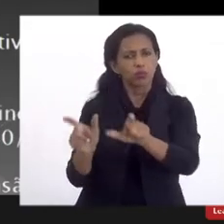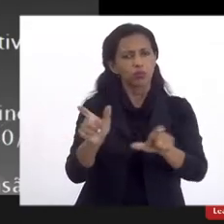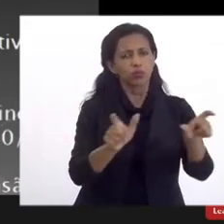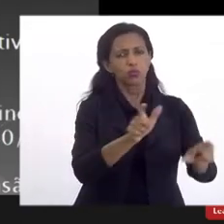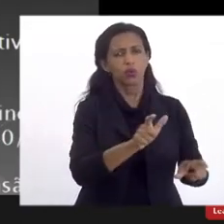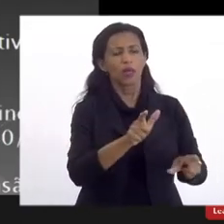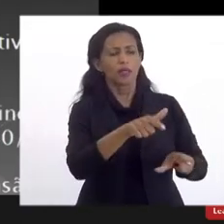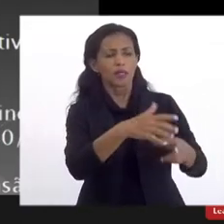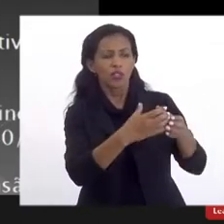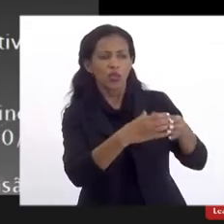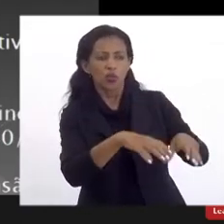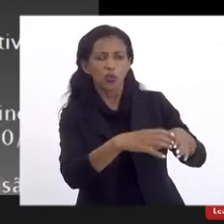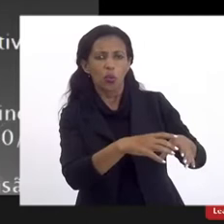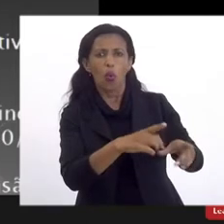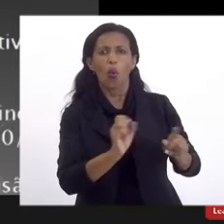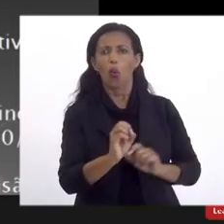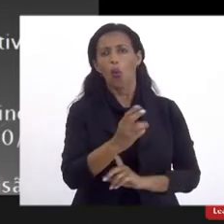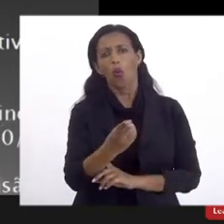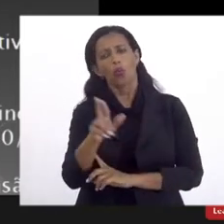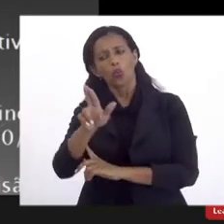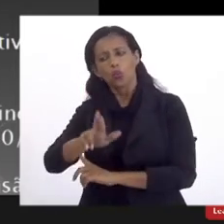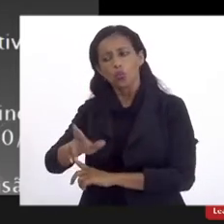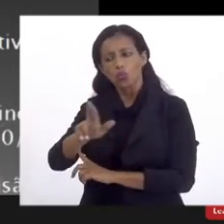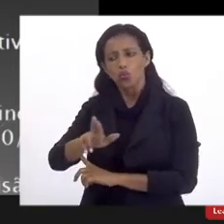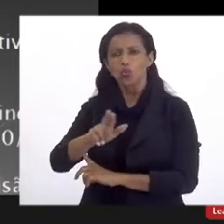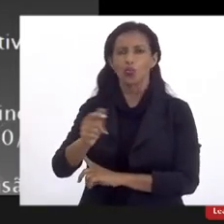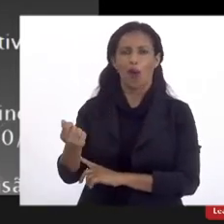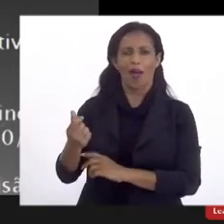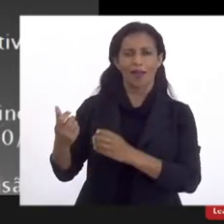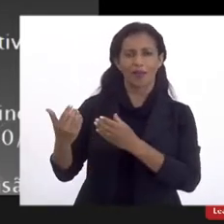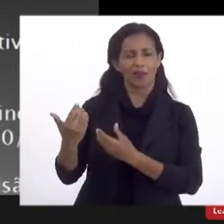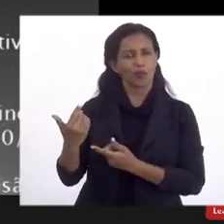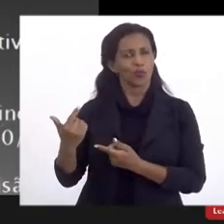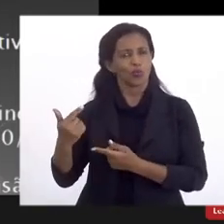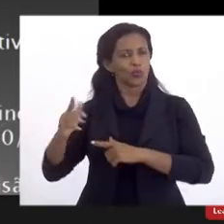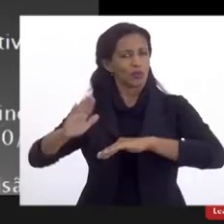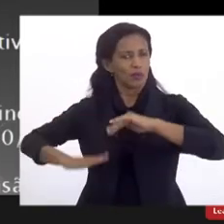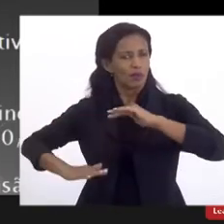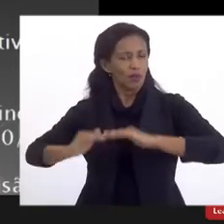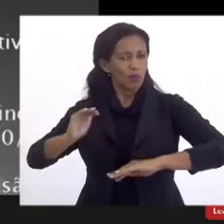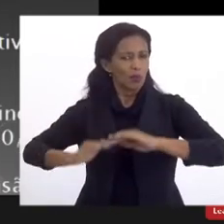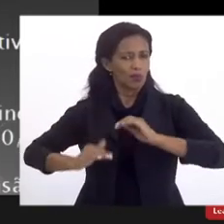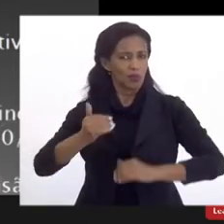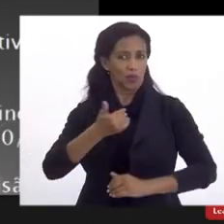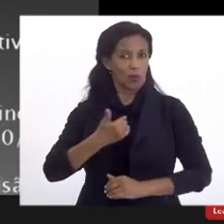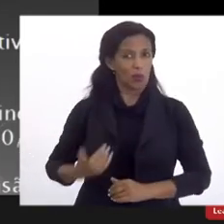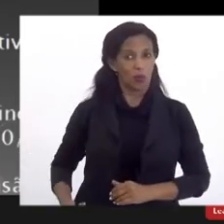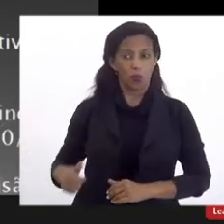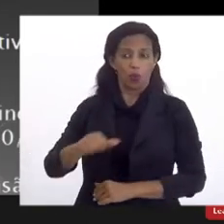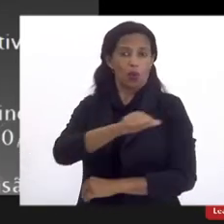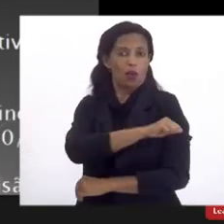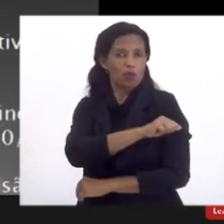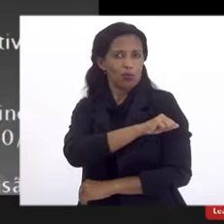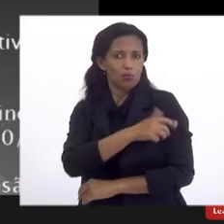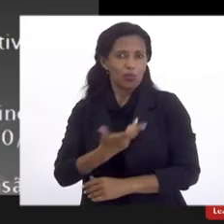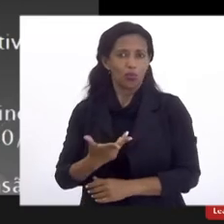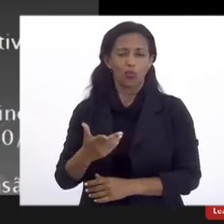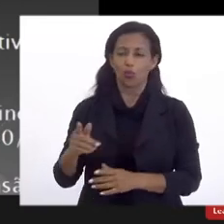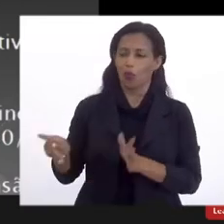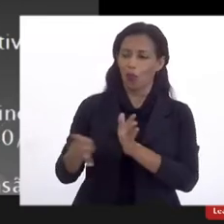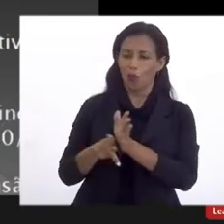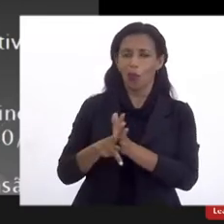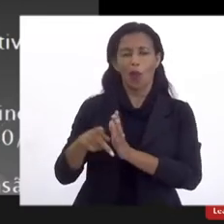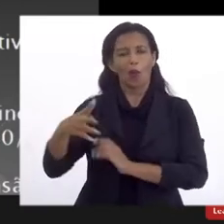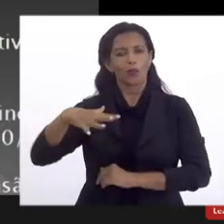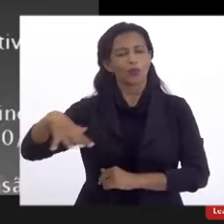eles servidores, sejam eles os usuários do serviço público, né, que são os estudantes, que são os passos oriundos da Zona Oeste,